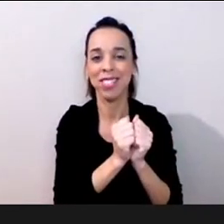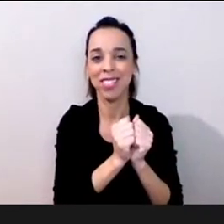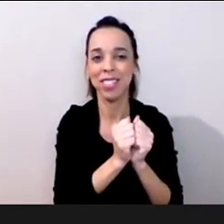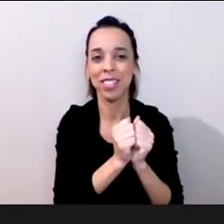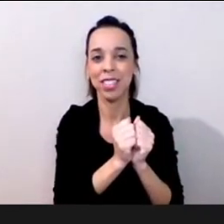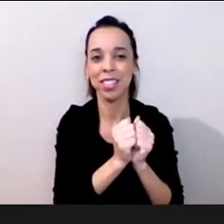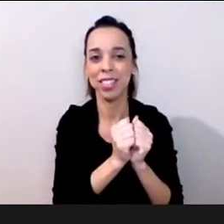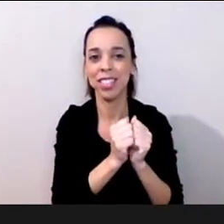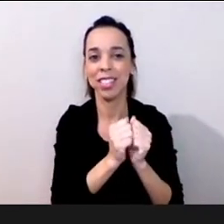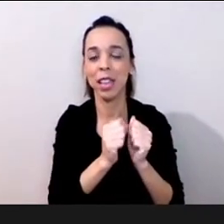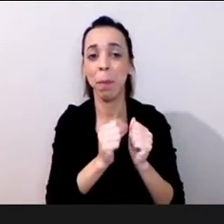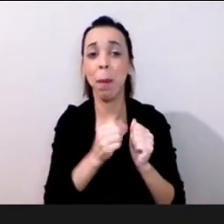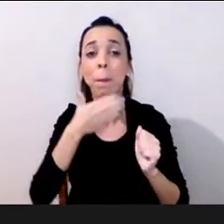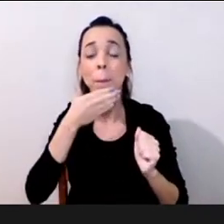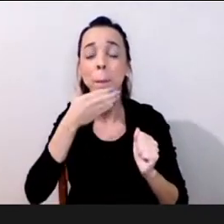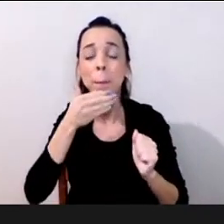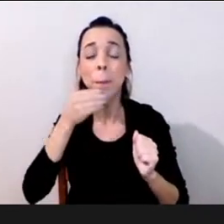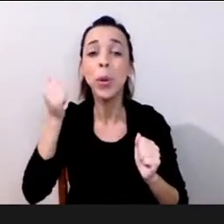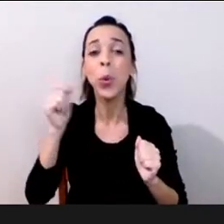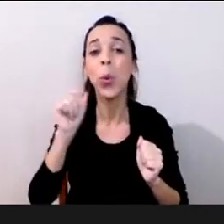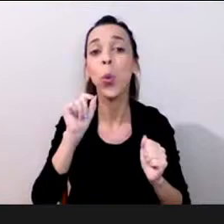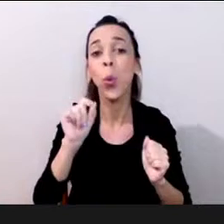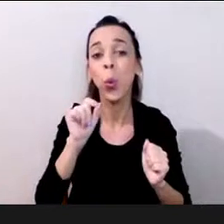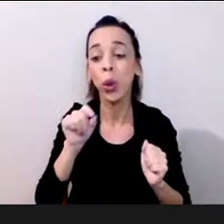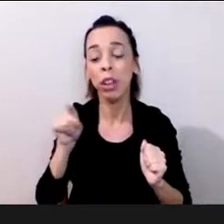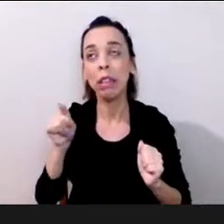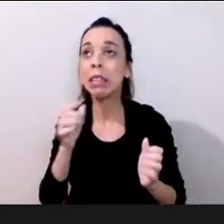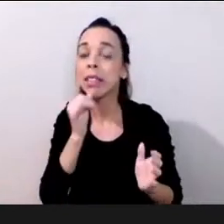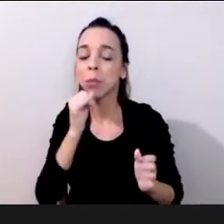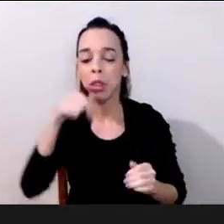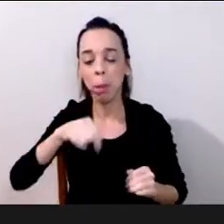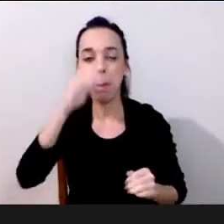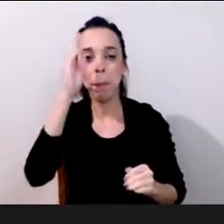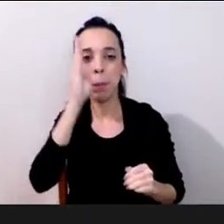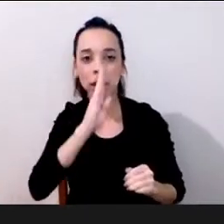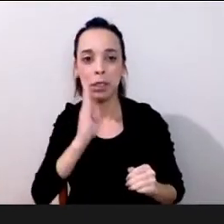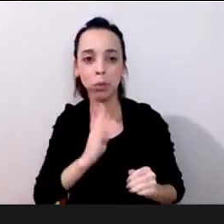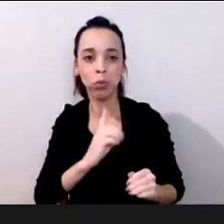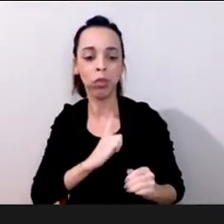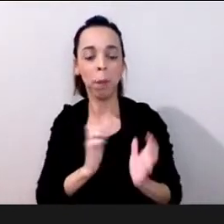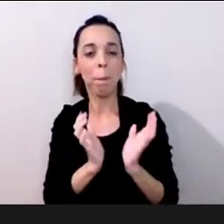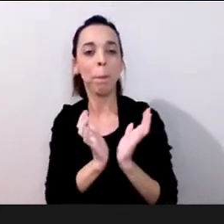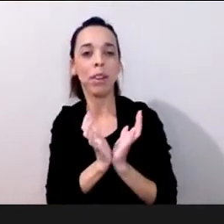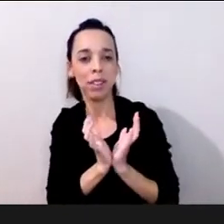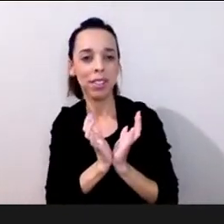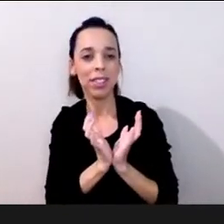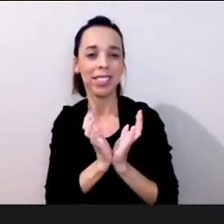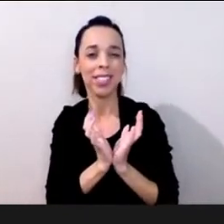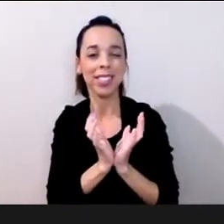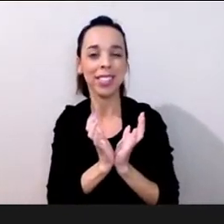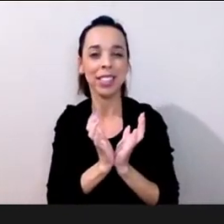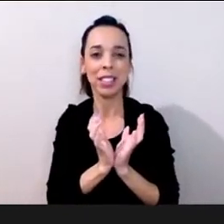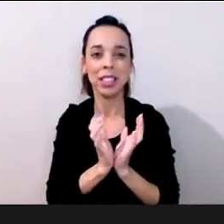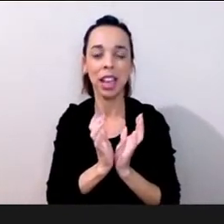para dizer muito claramente que o lugar de educação é a escola porque senão dá a ideia que o aluno no